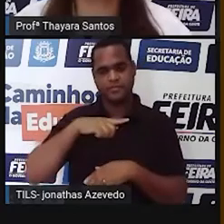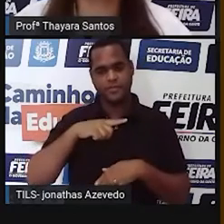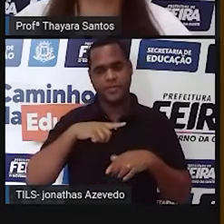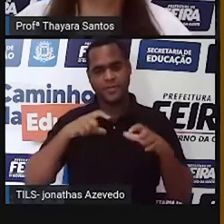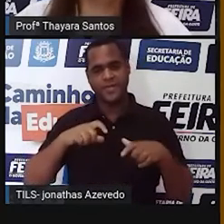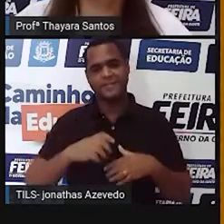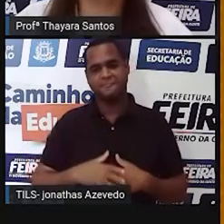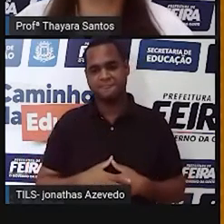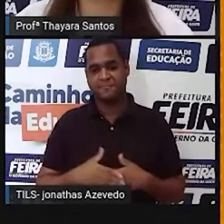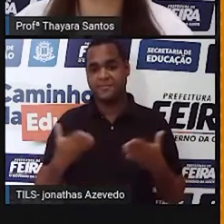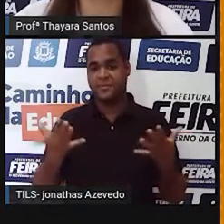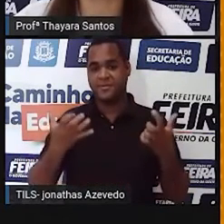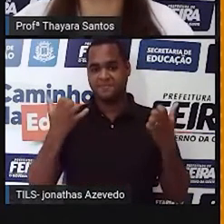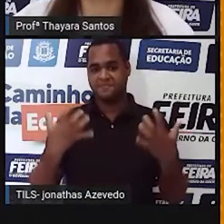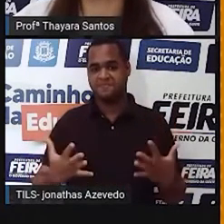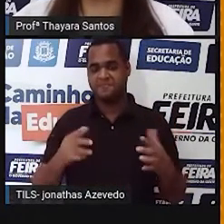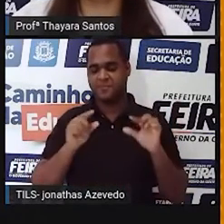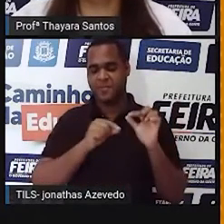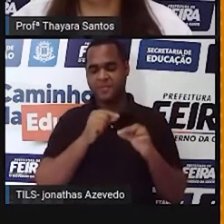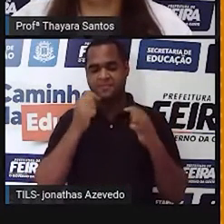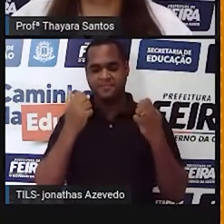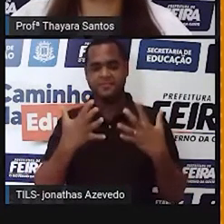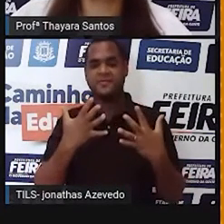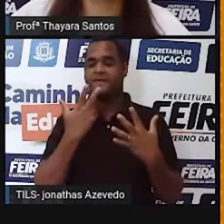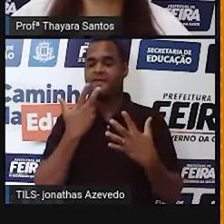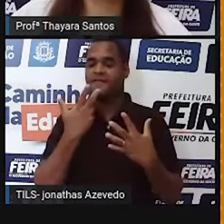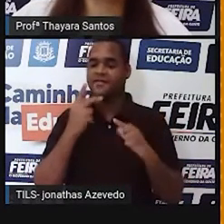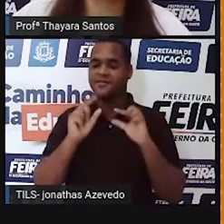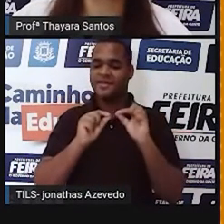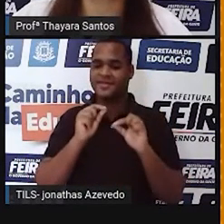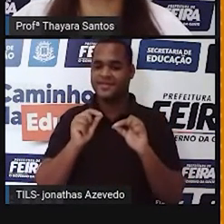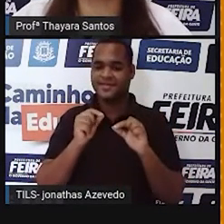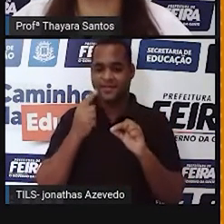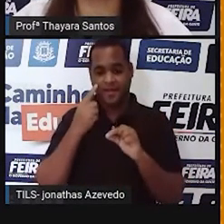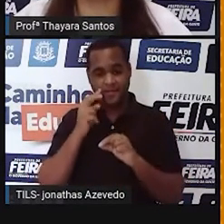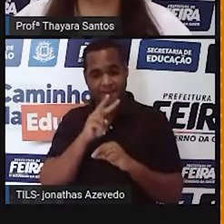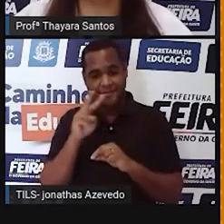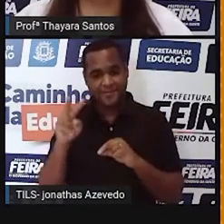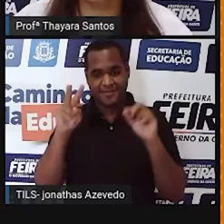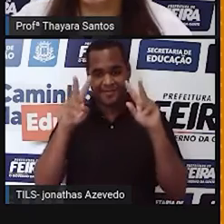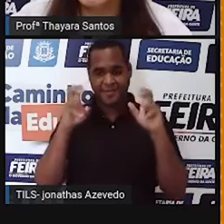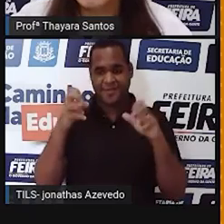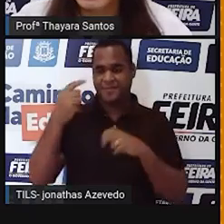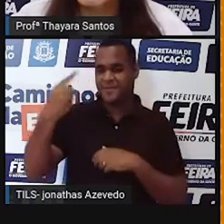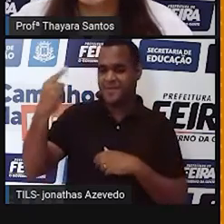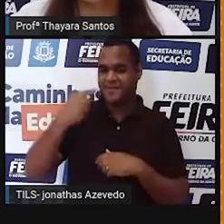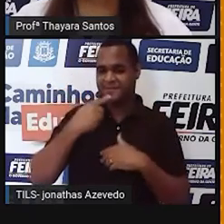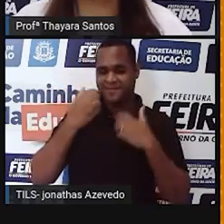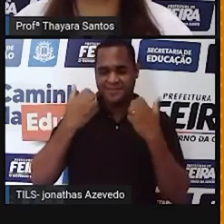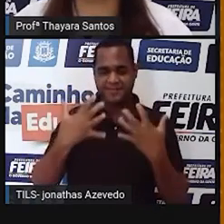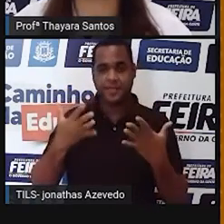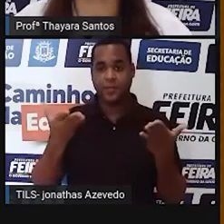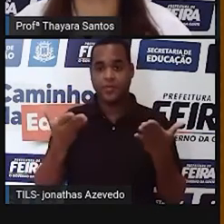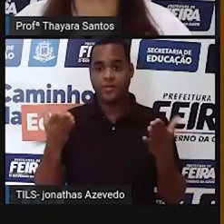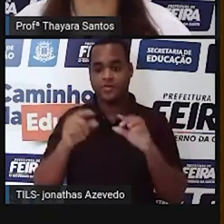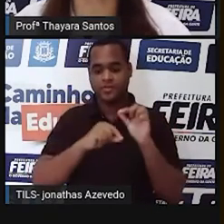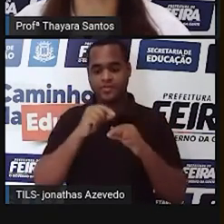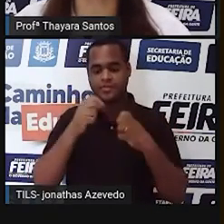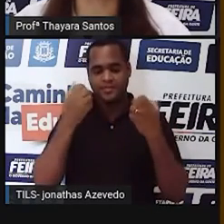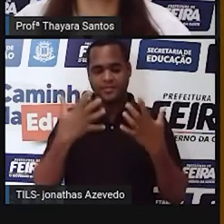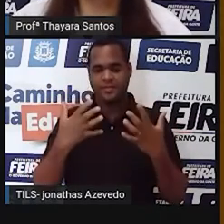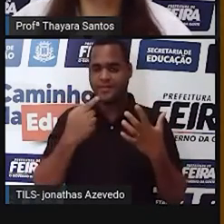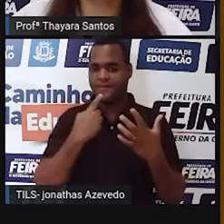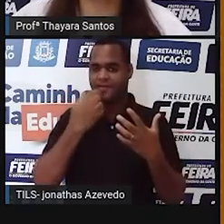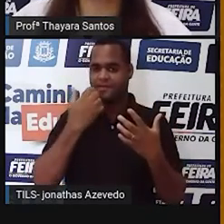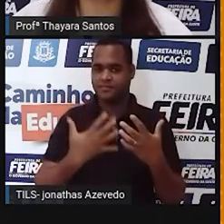E hoje a gente vai falar especificamente sobre o que. Vocês já devem ter visto o tema lá no primeiro slide. Hoje a gente vai falar